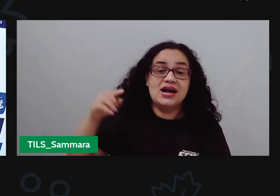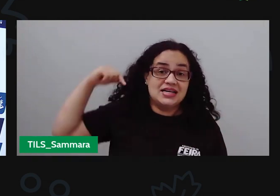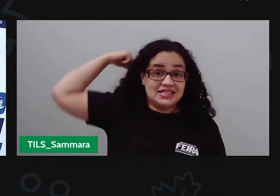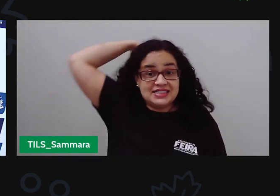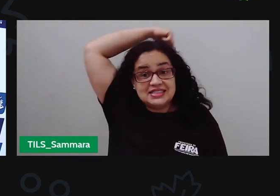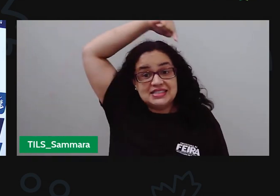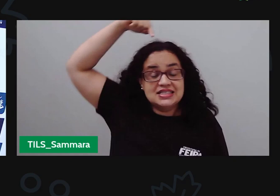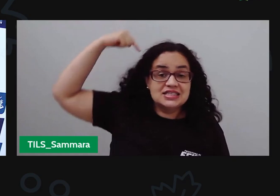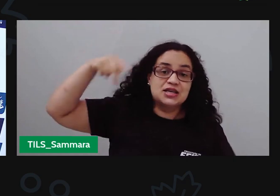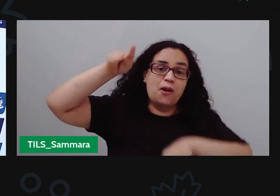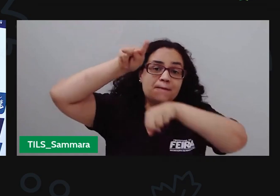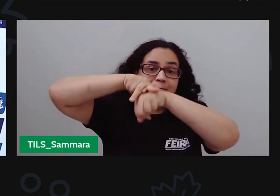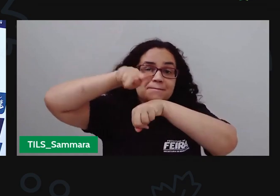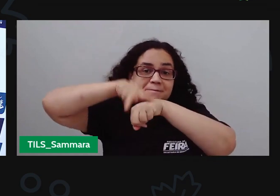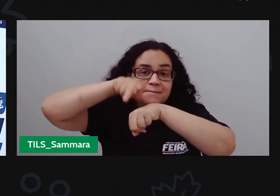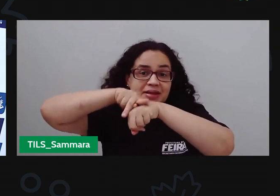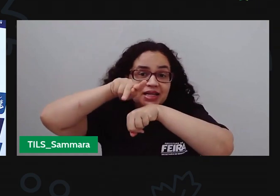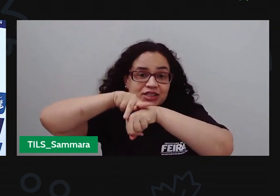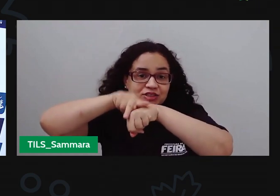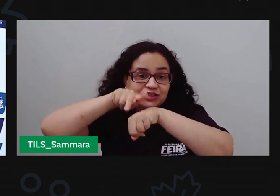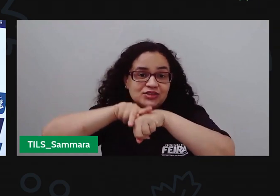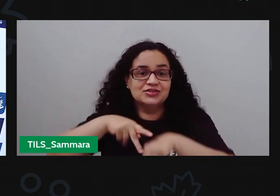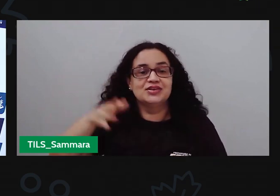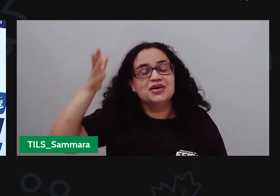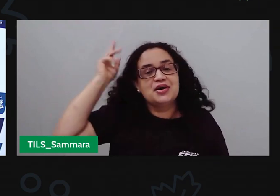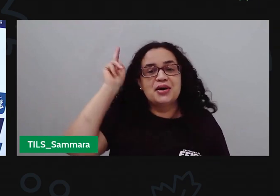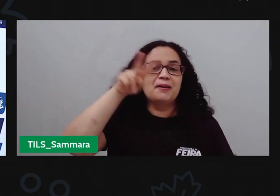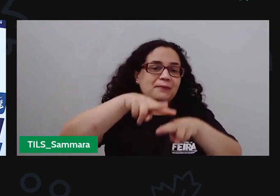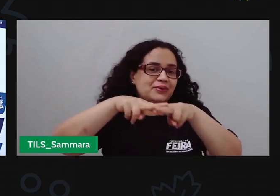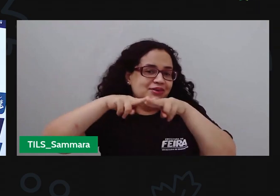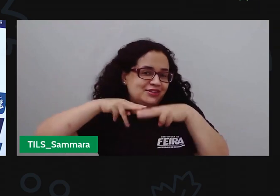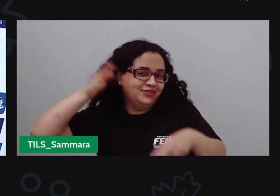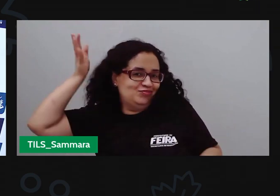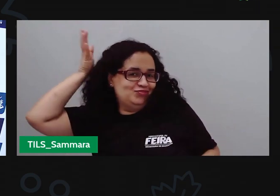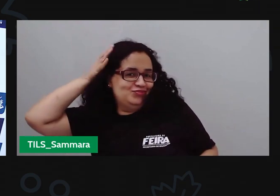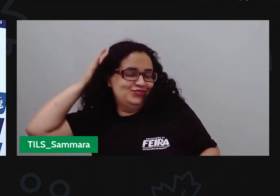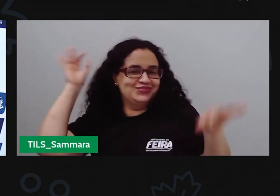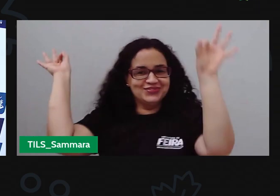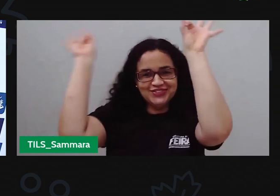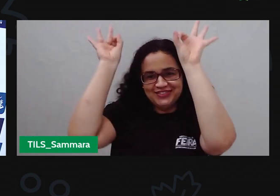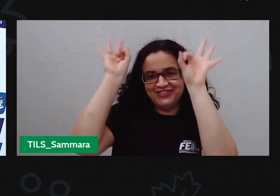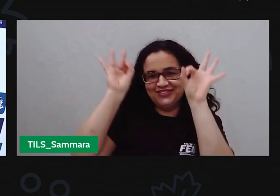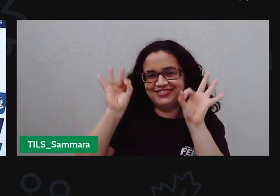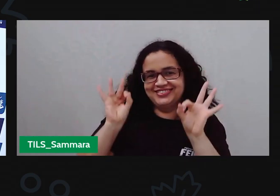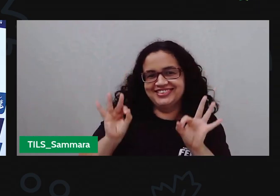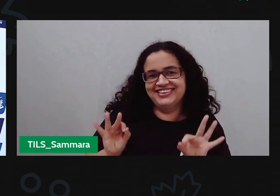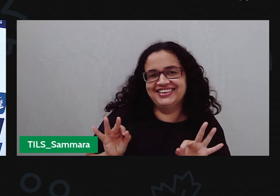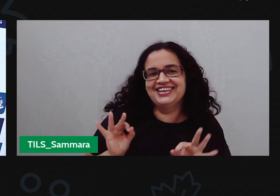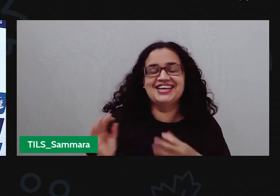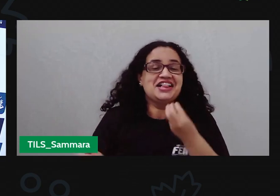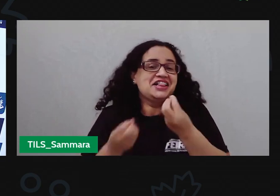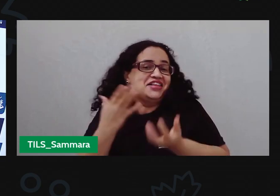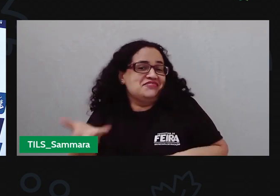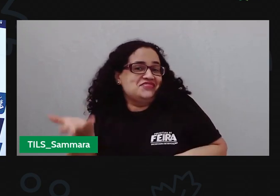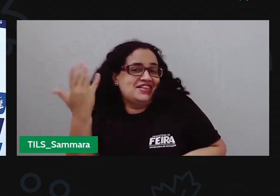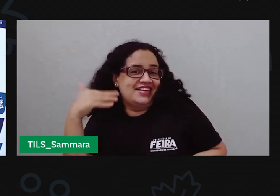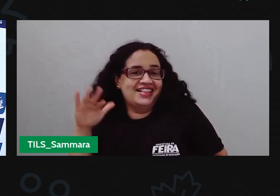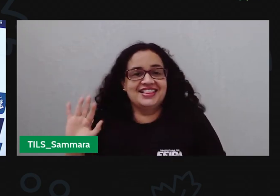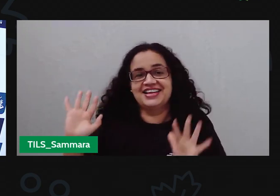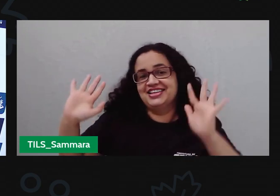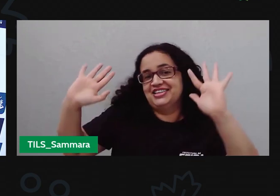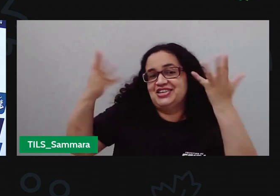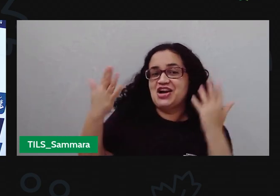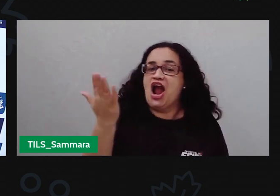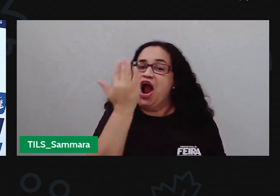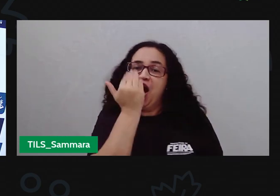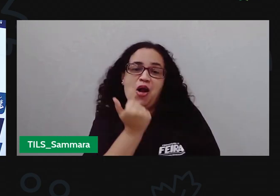Pedro, tá? Por isso meu look aqui, sabe assim? Assim como que não quer nada, comemorar, comer de